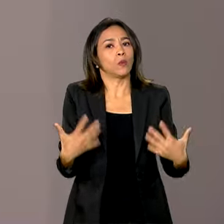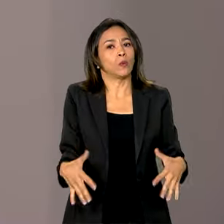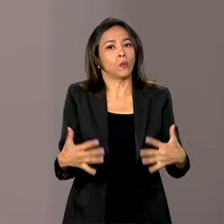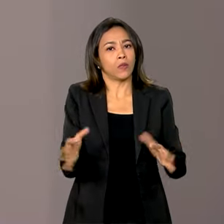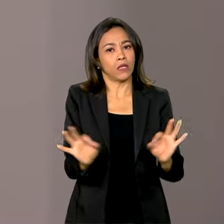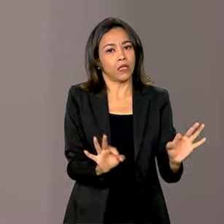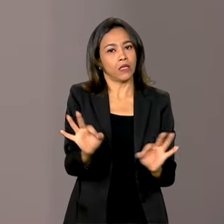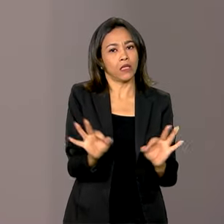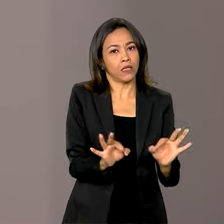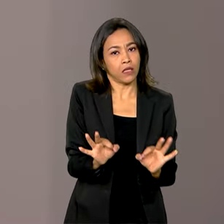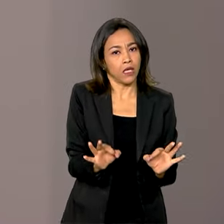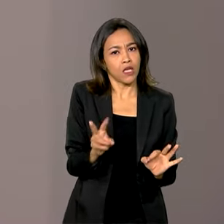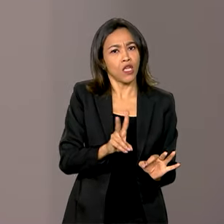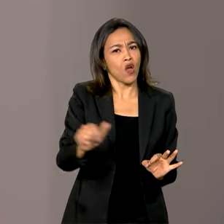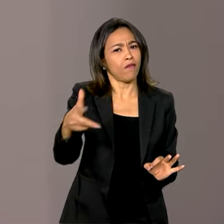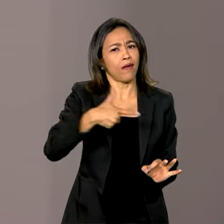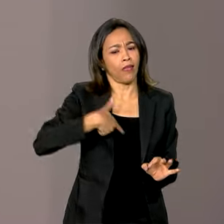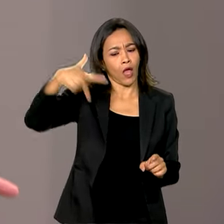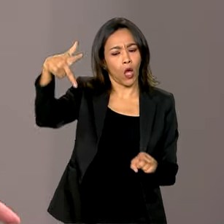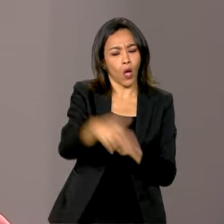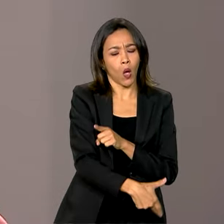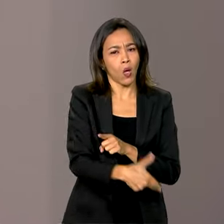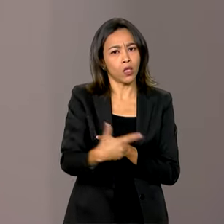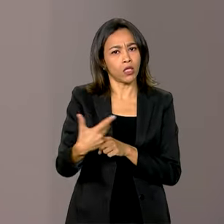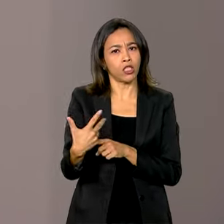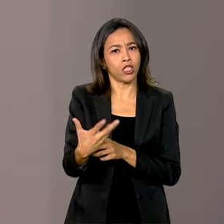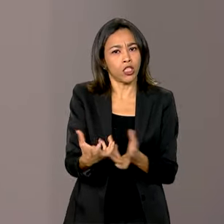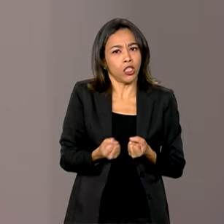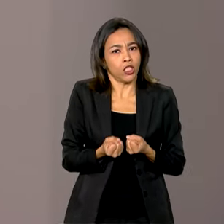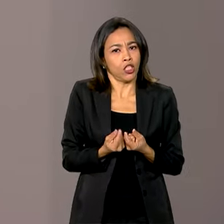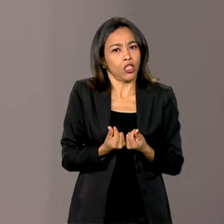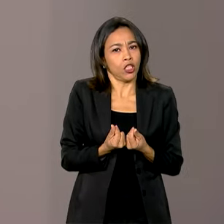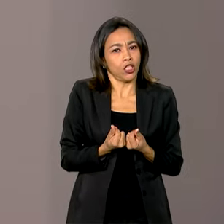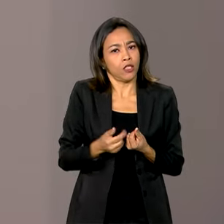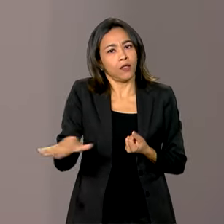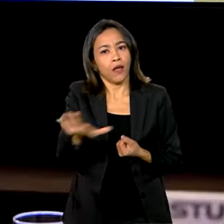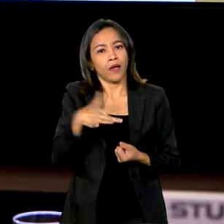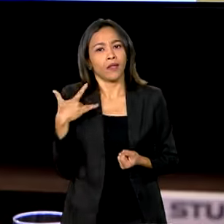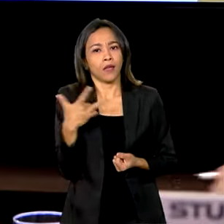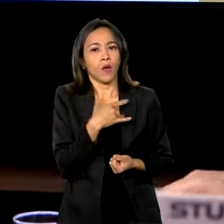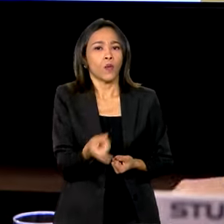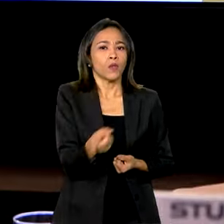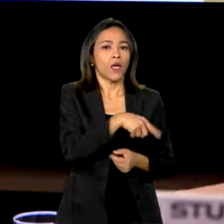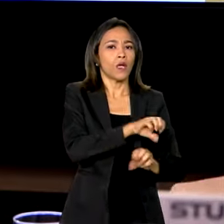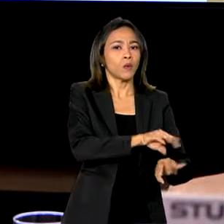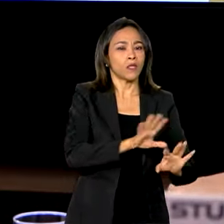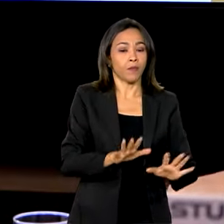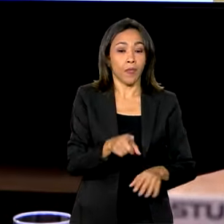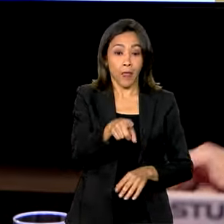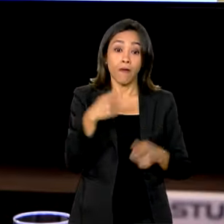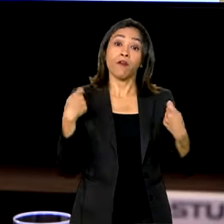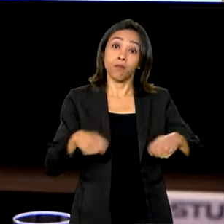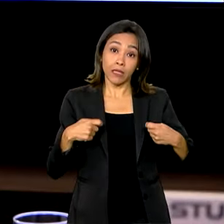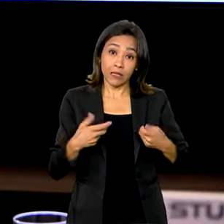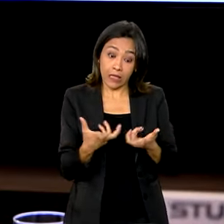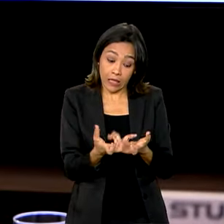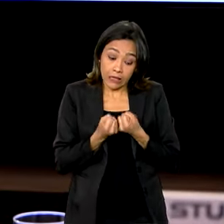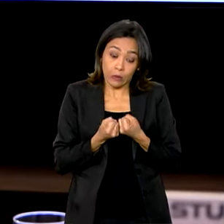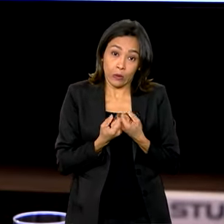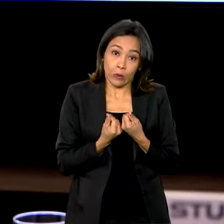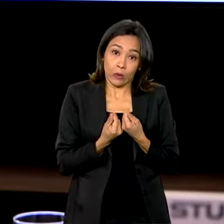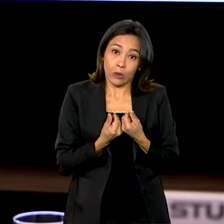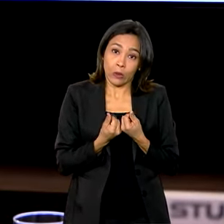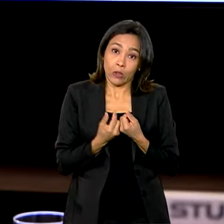disse que não haverá corte em saúde e educação. Vamos ver. Nós vamos ter que cortar gastos, é verdade,